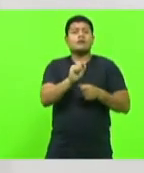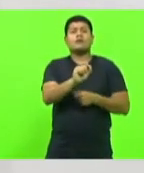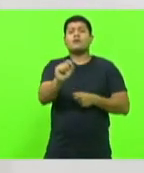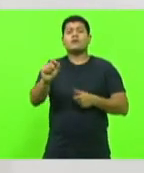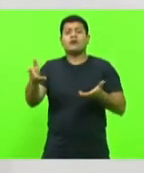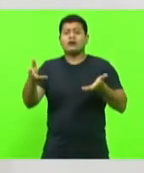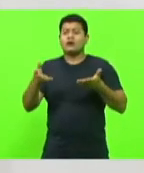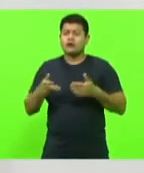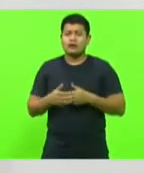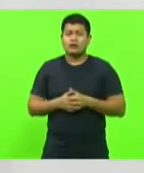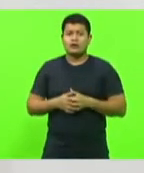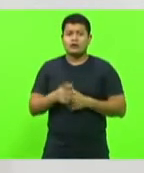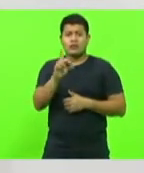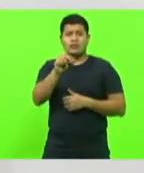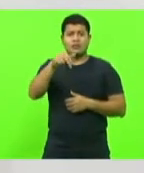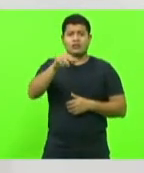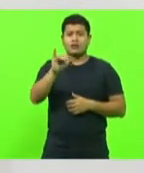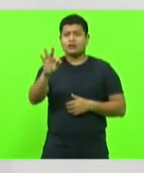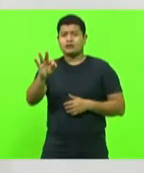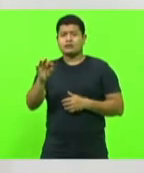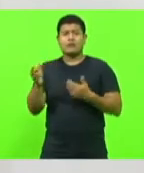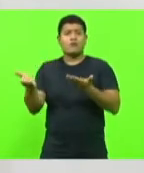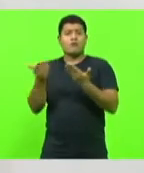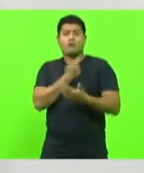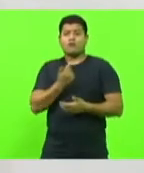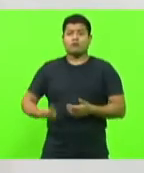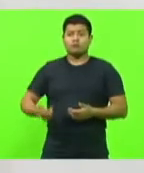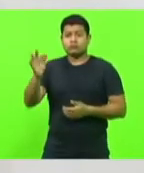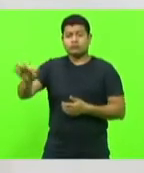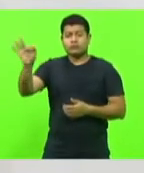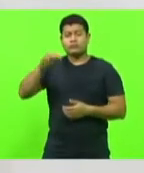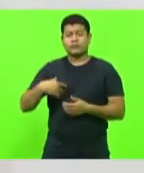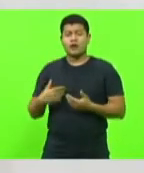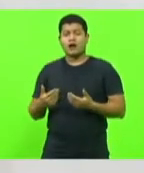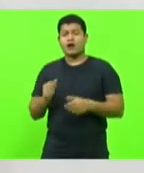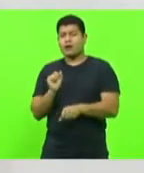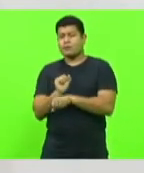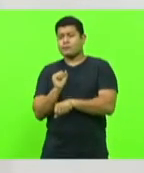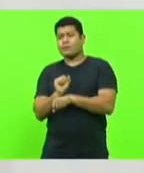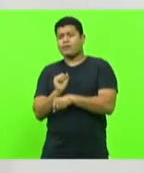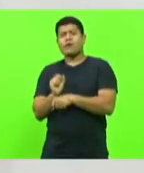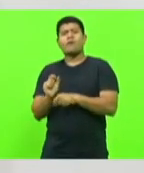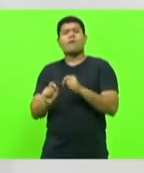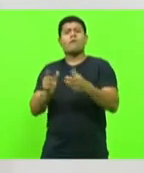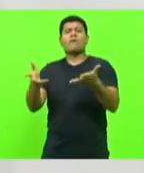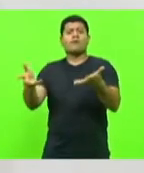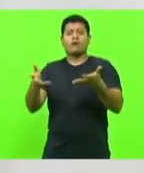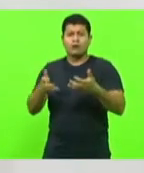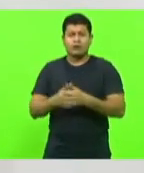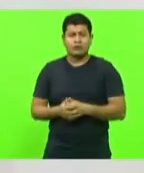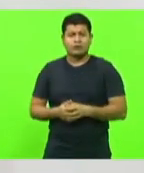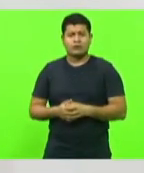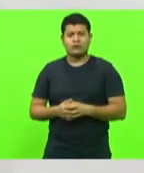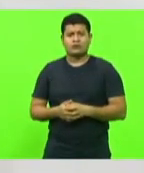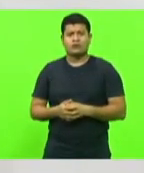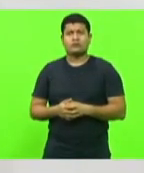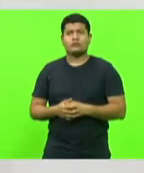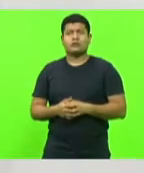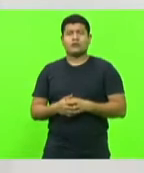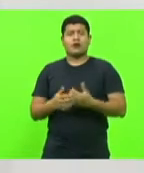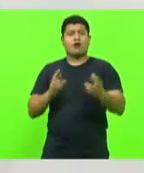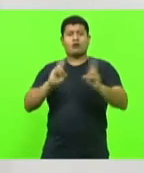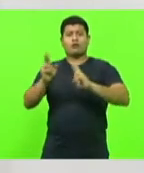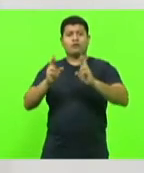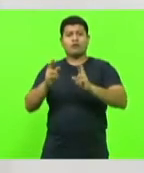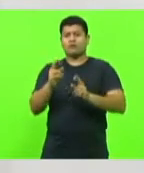DENIT? Onde é que o governo federal estava para deixar a BR-470 chegar nesse nível? Uma das rodovias